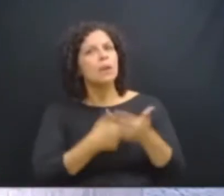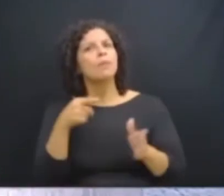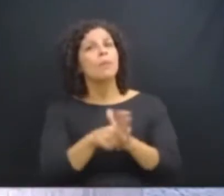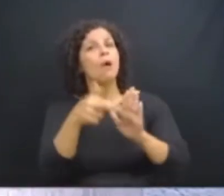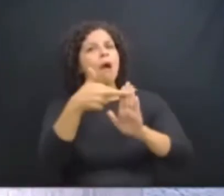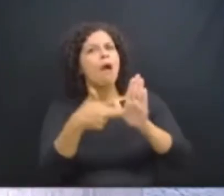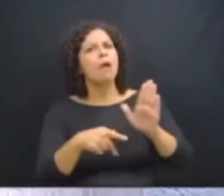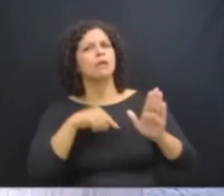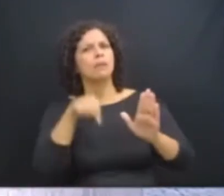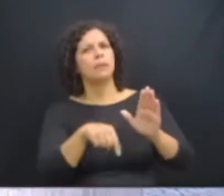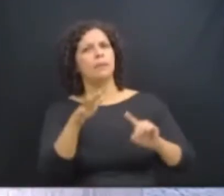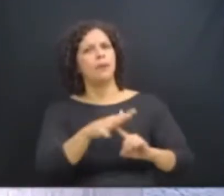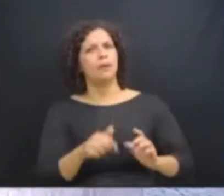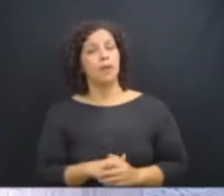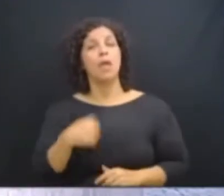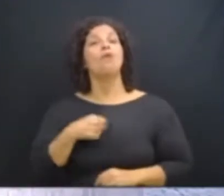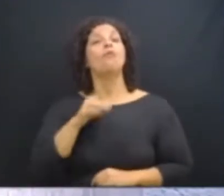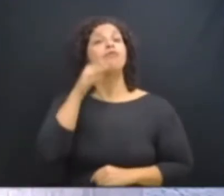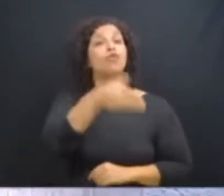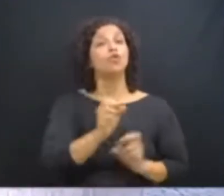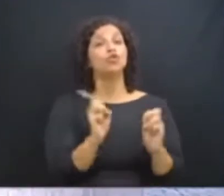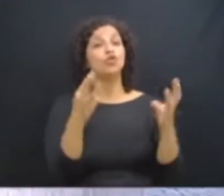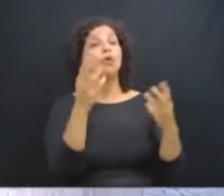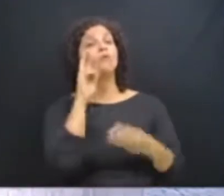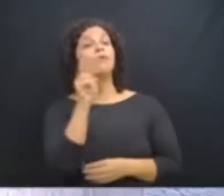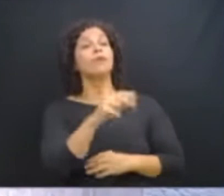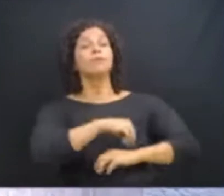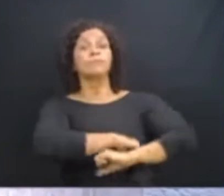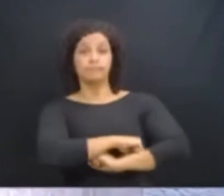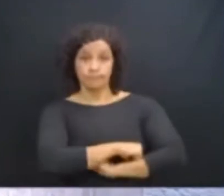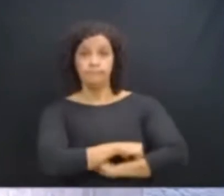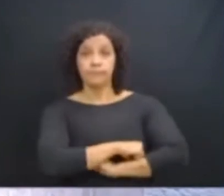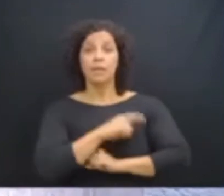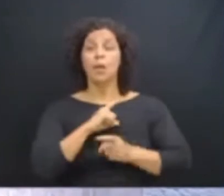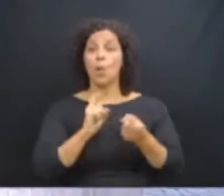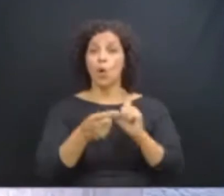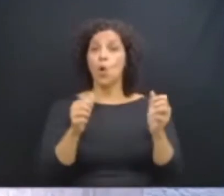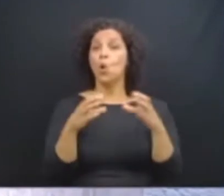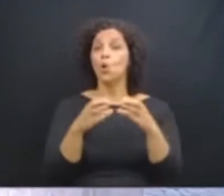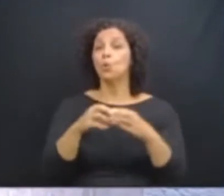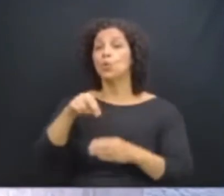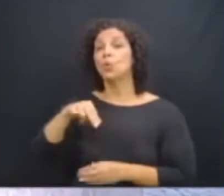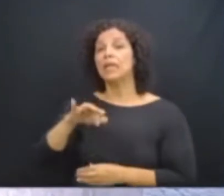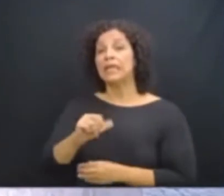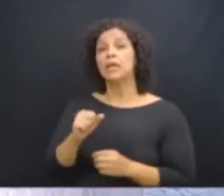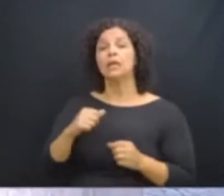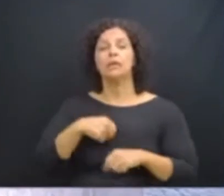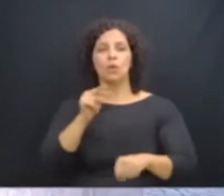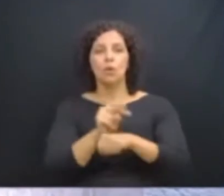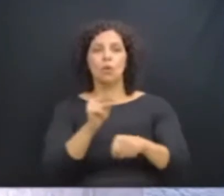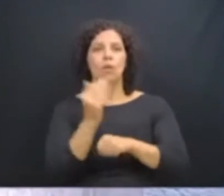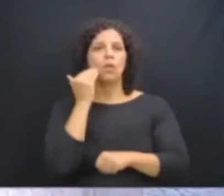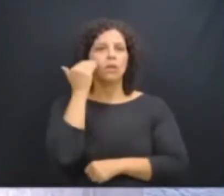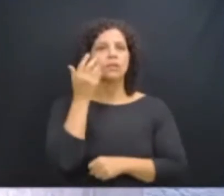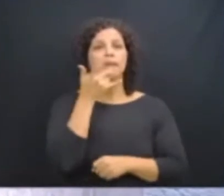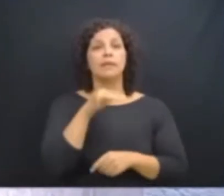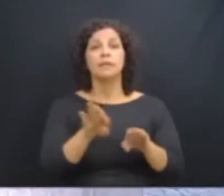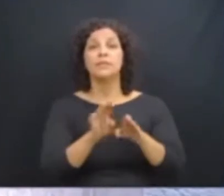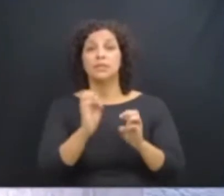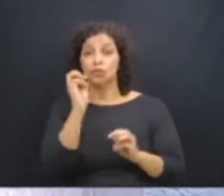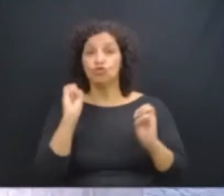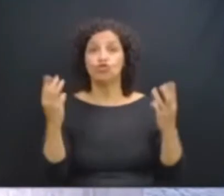princípios, então estarei presente, tenho reunião com o CRIA, Núcleo de Proteção a Criança e Adolescente, e se show